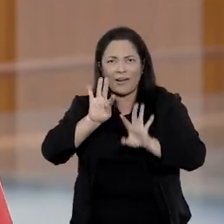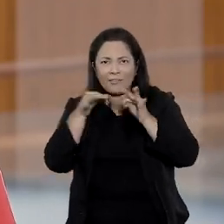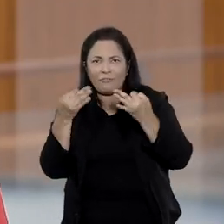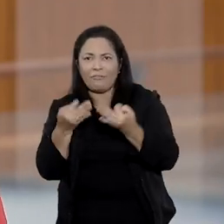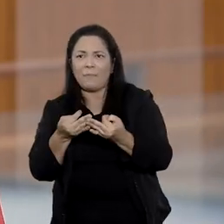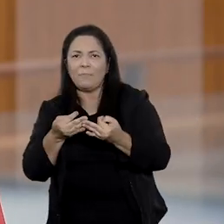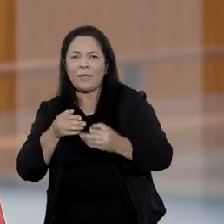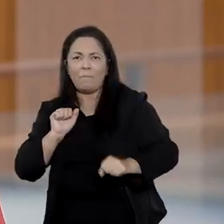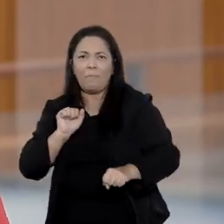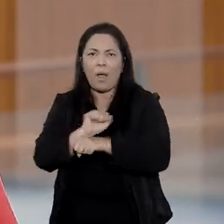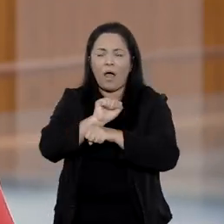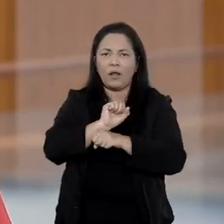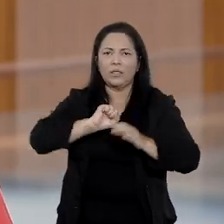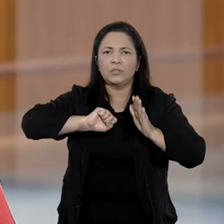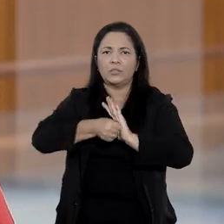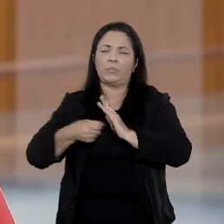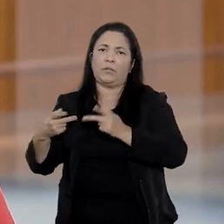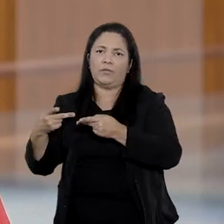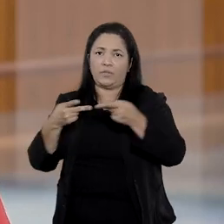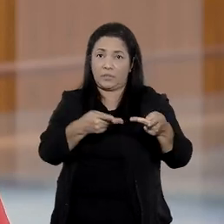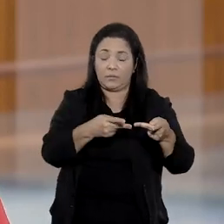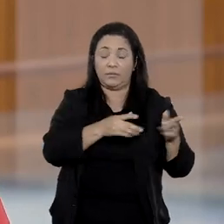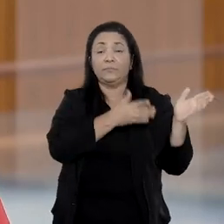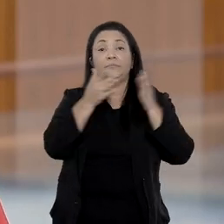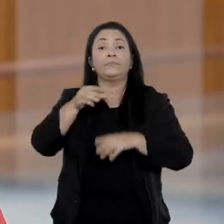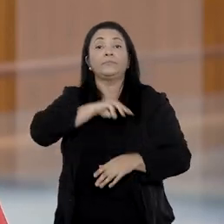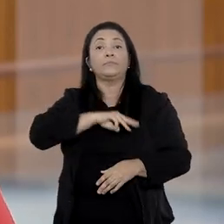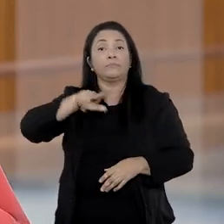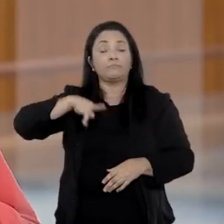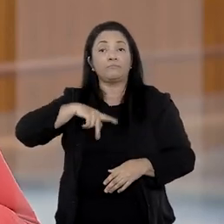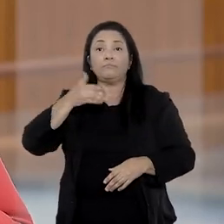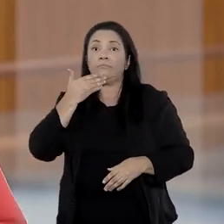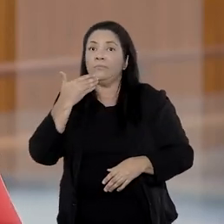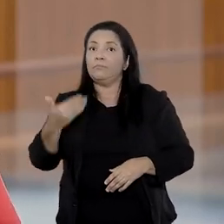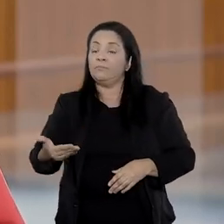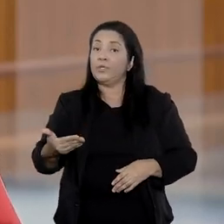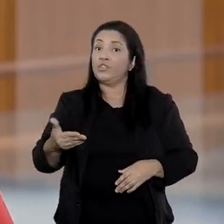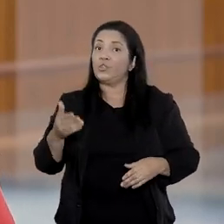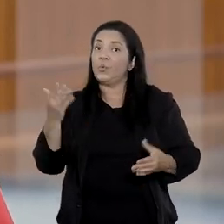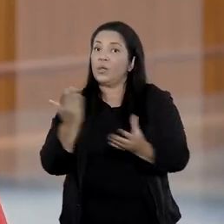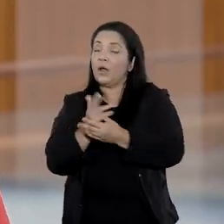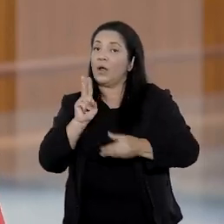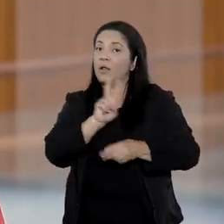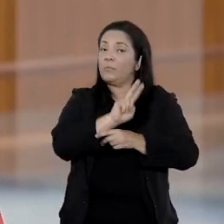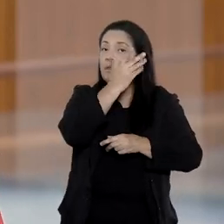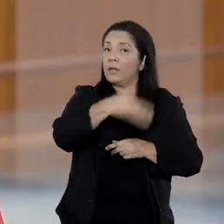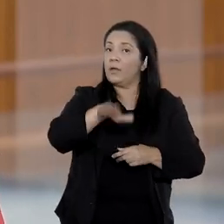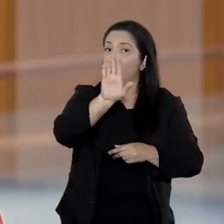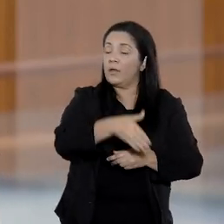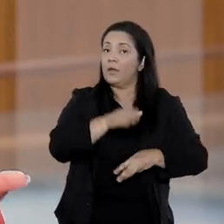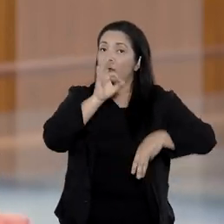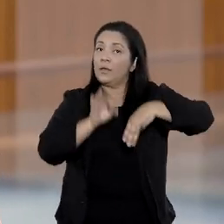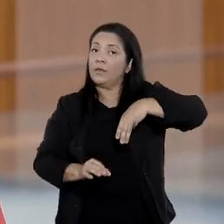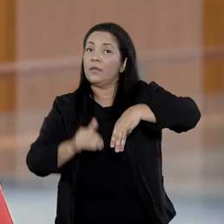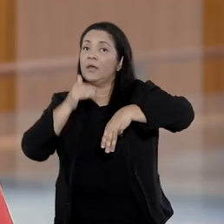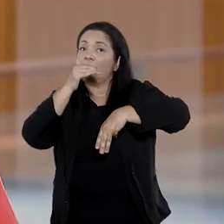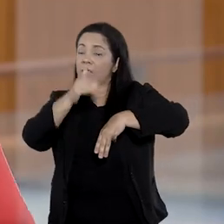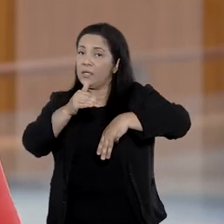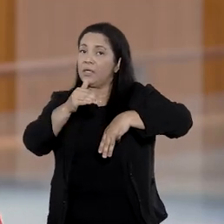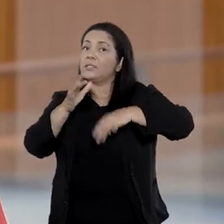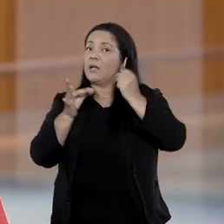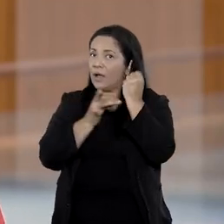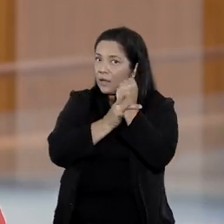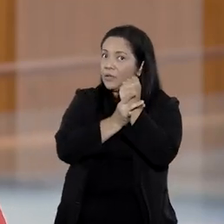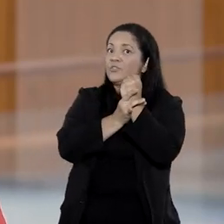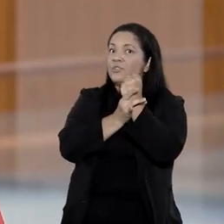o direito de visitas. Porém, o Ministério Público pediu revogação da liminar e a juíza restabeleceu de forma gradual o